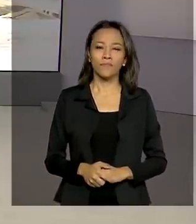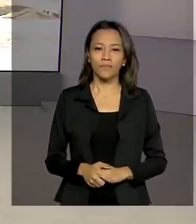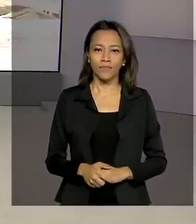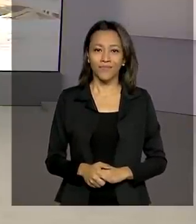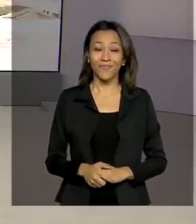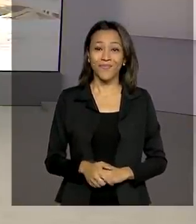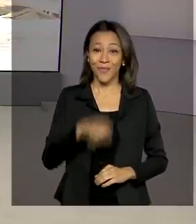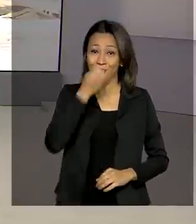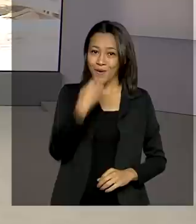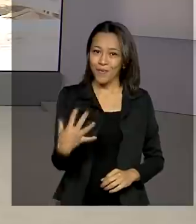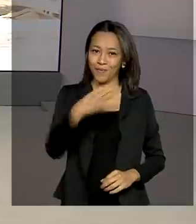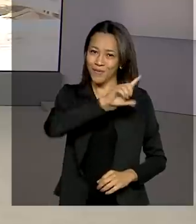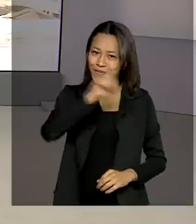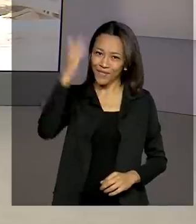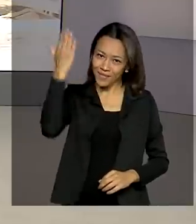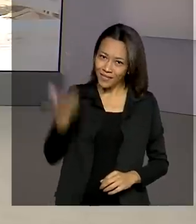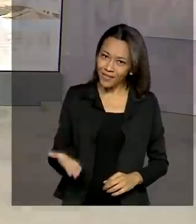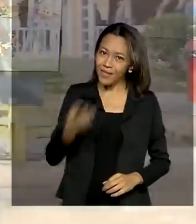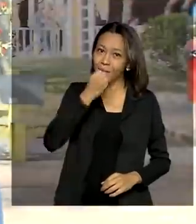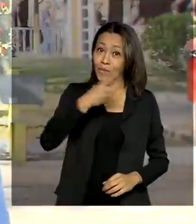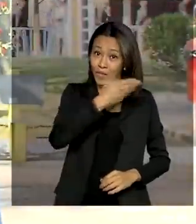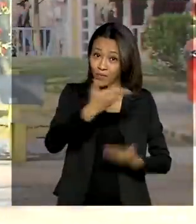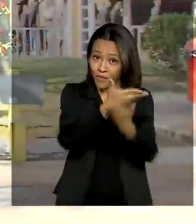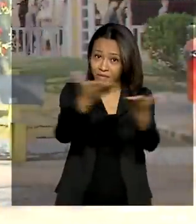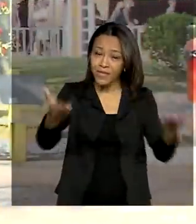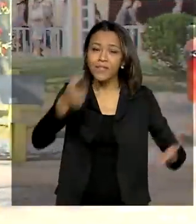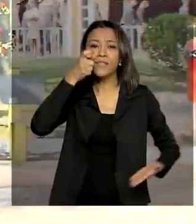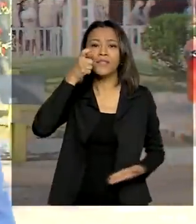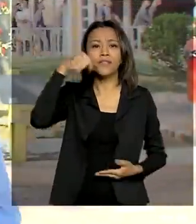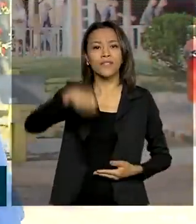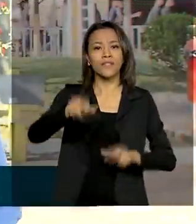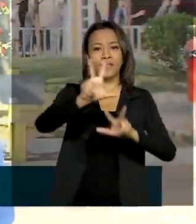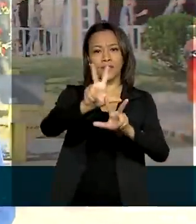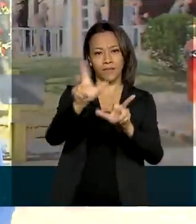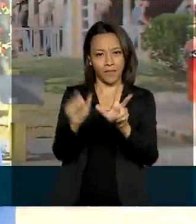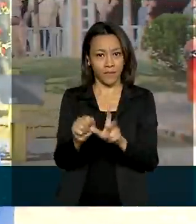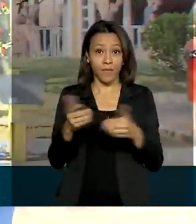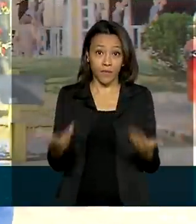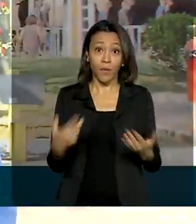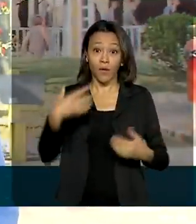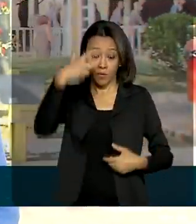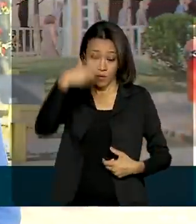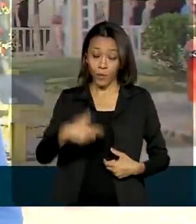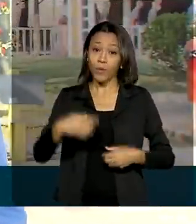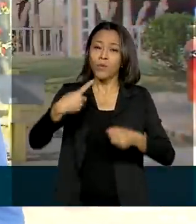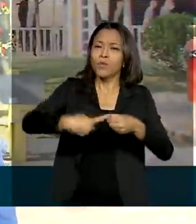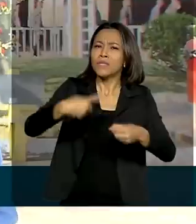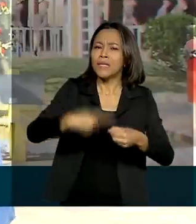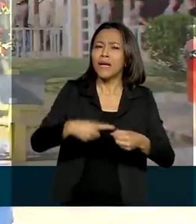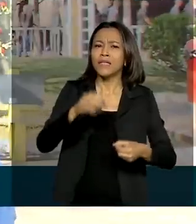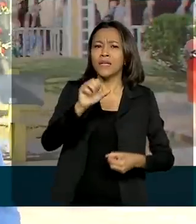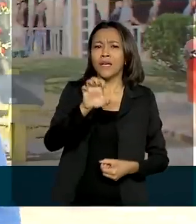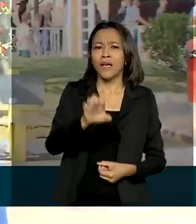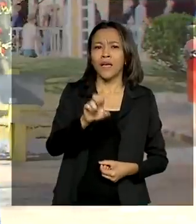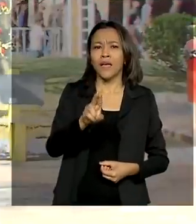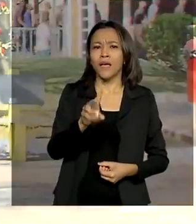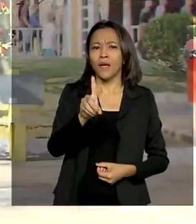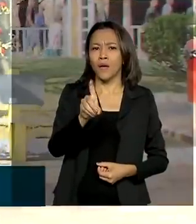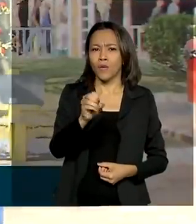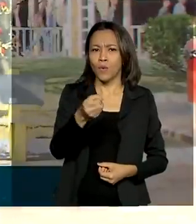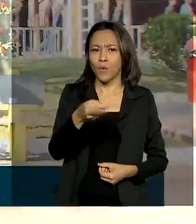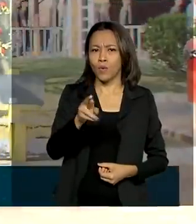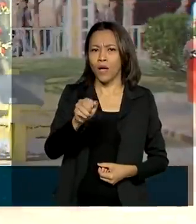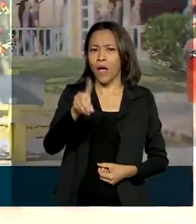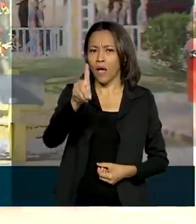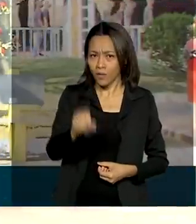Bom dia, Renata Corsini. Bom dia, telespectadores da TV Brasil. Pois é, estou aqui em Eldorado Paulista, cidade de 15 mil habitantes,